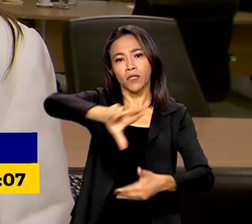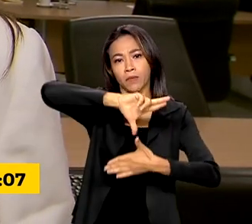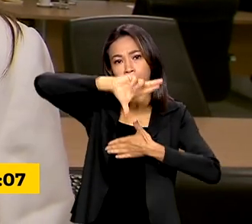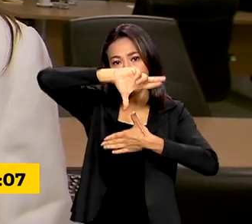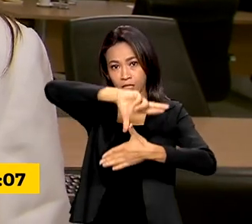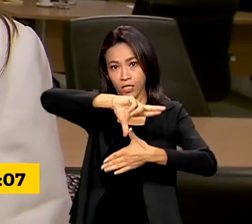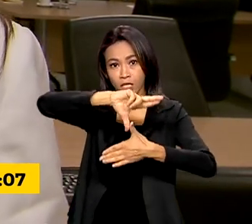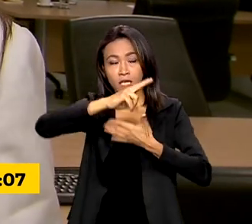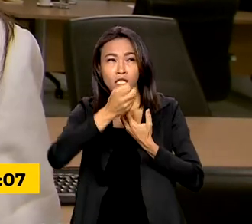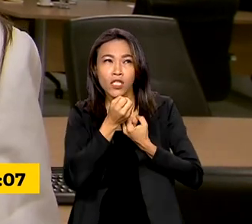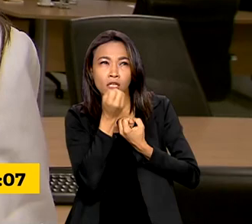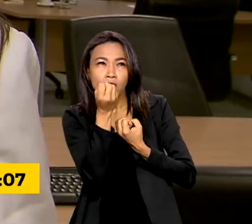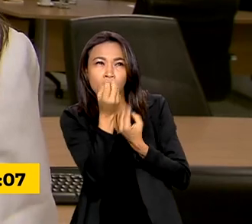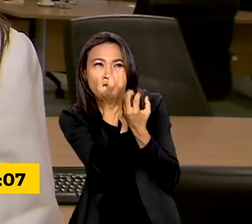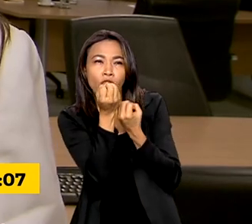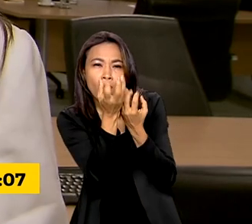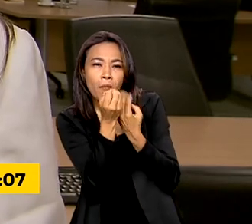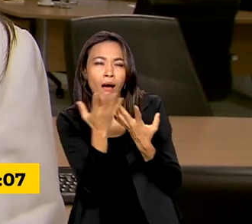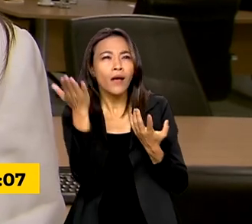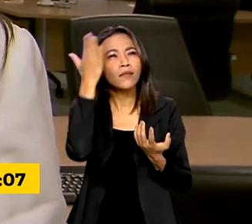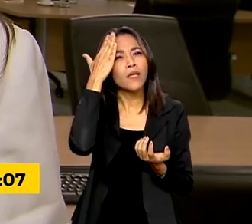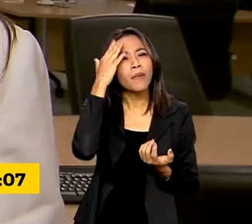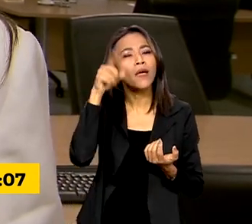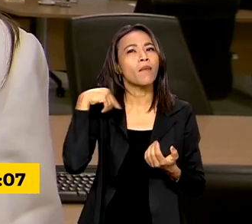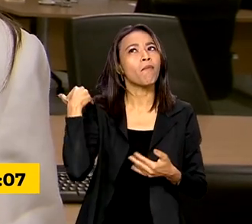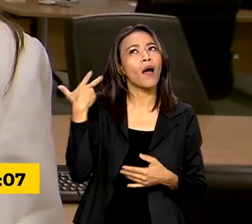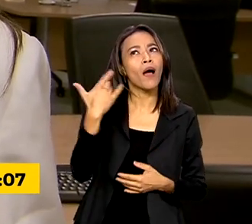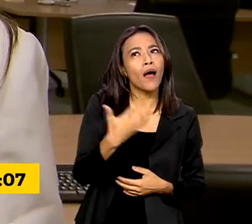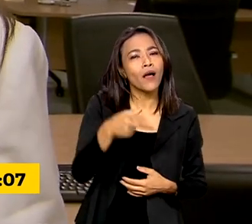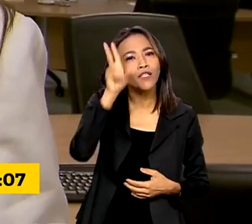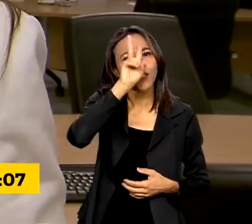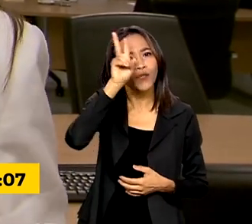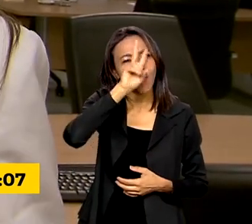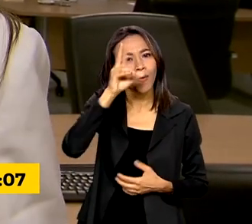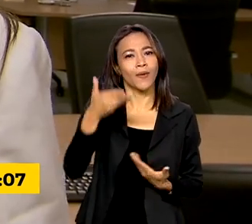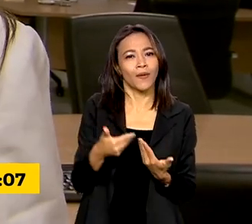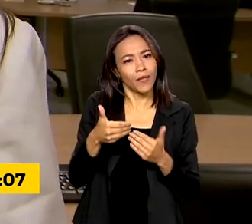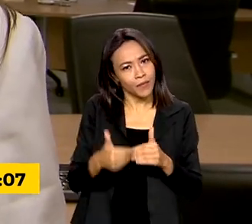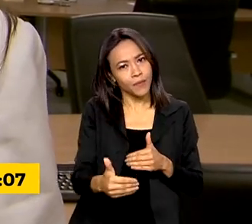para se informar, saber sobre nossa história e a nossa caminhada regional.